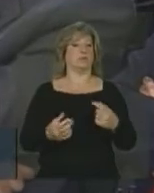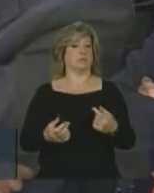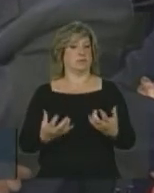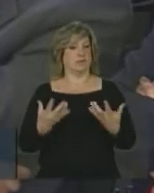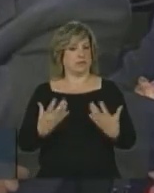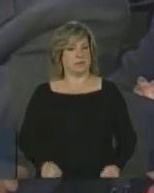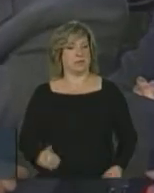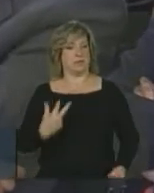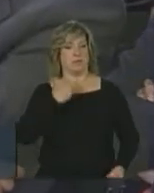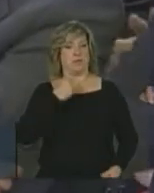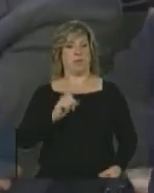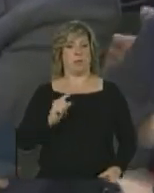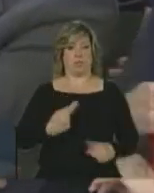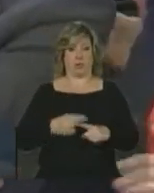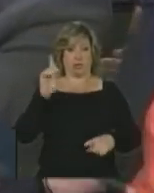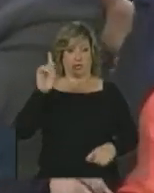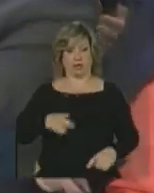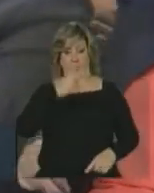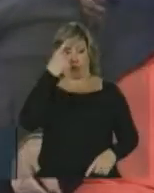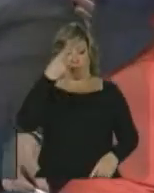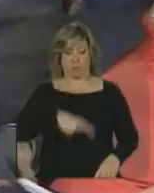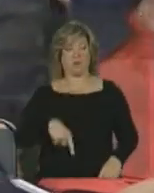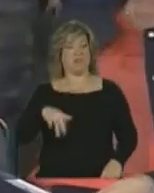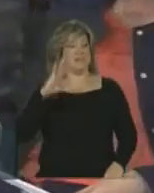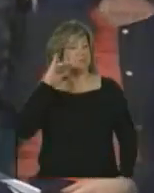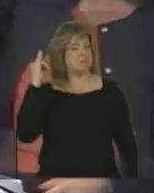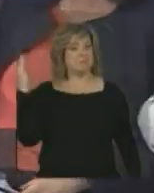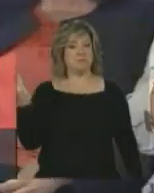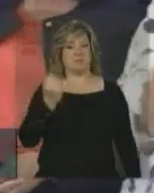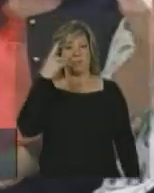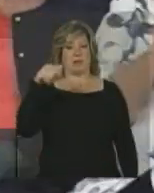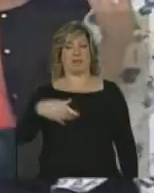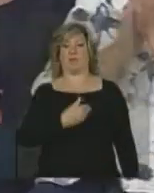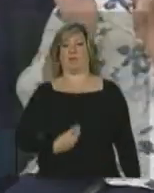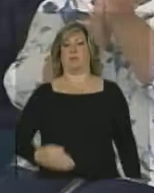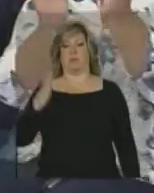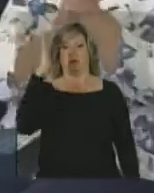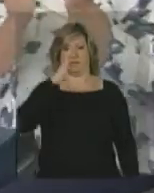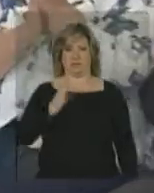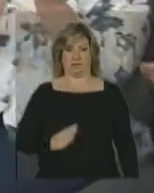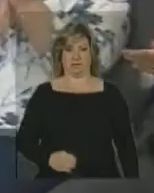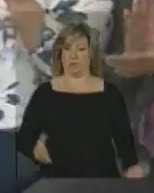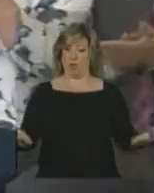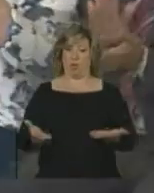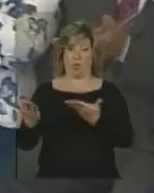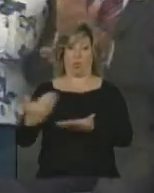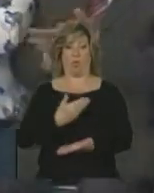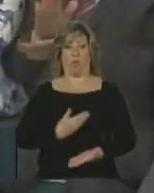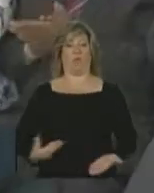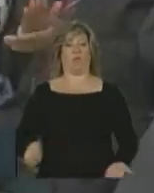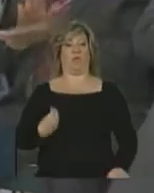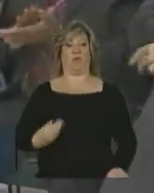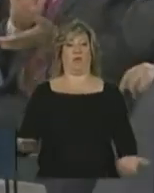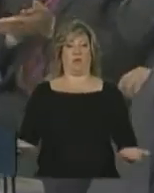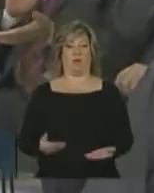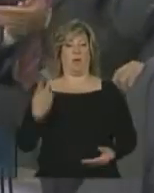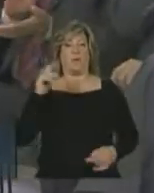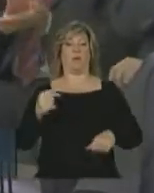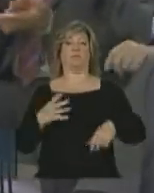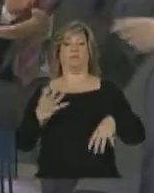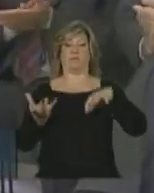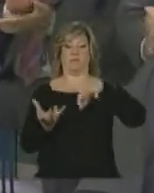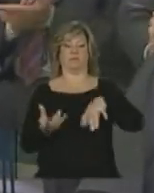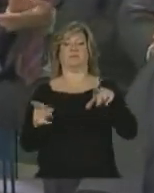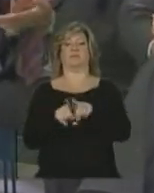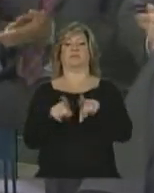A questão dos direitos humanos é chave para o Estado brasileiro, é chave para o governo, é chave para o Parlamento brasileiro.